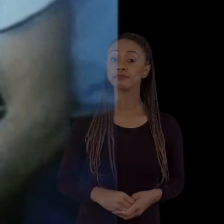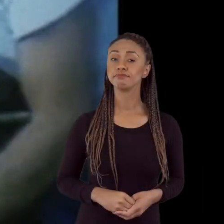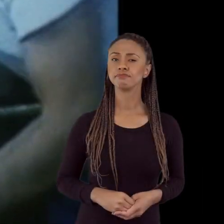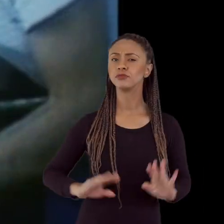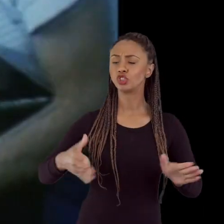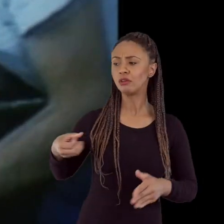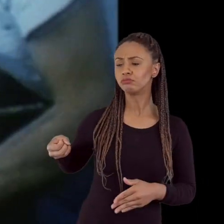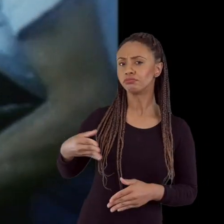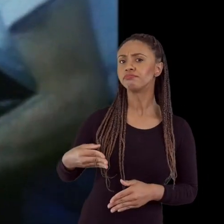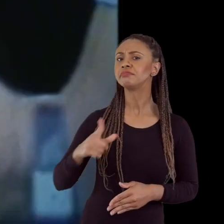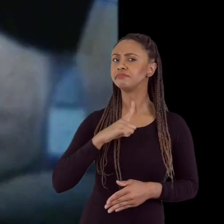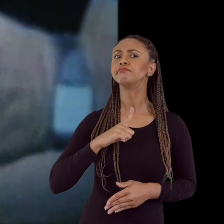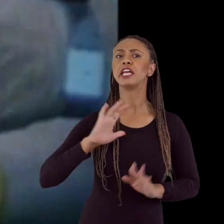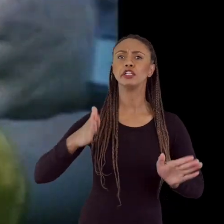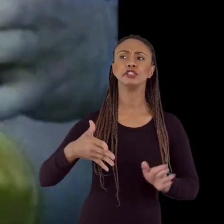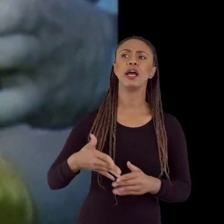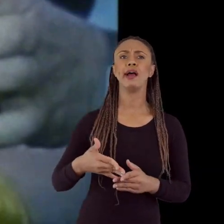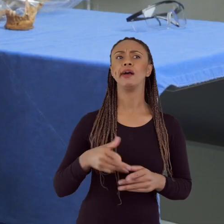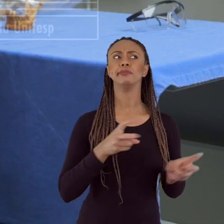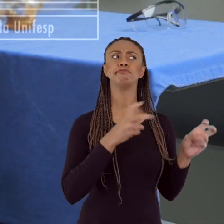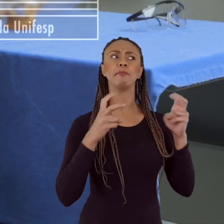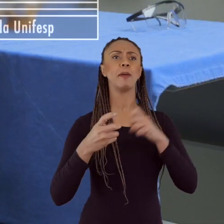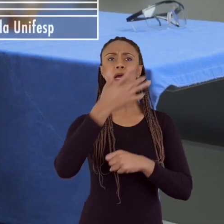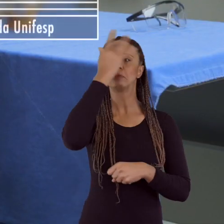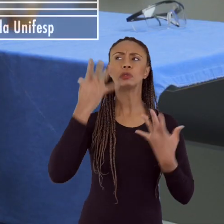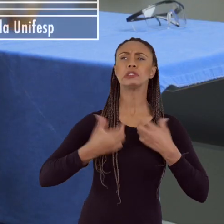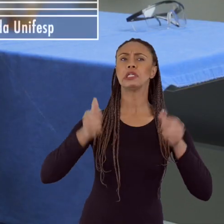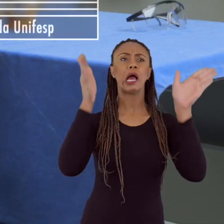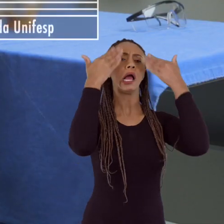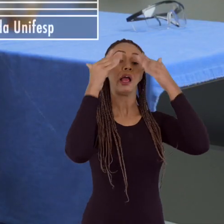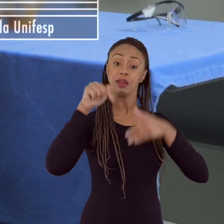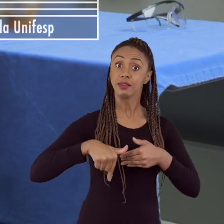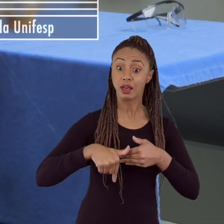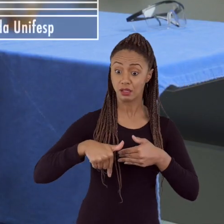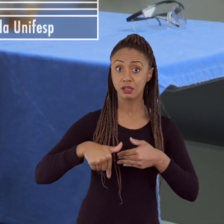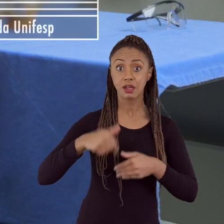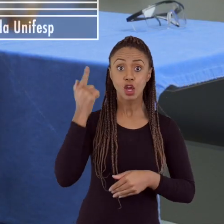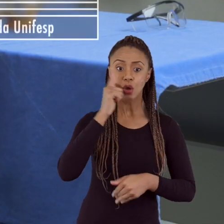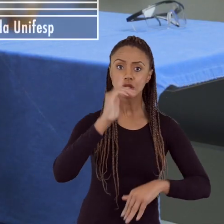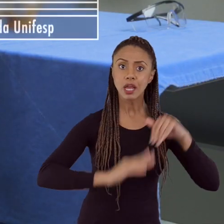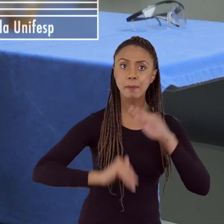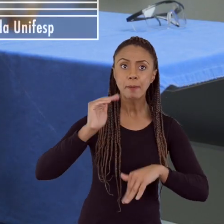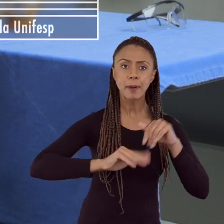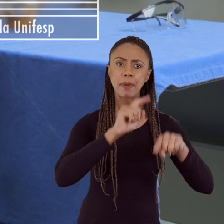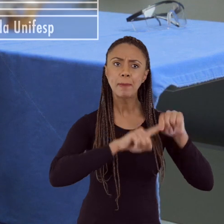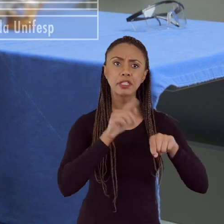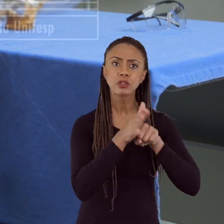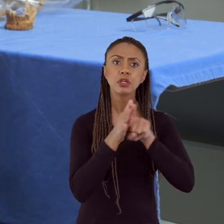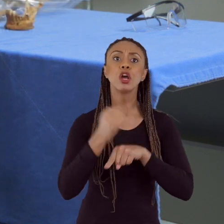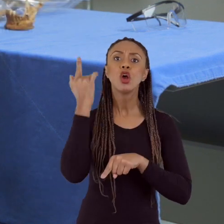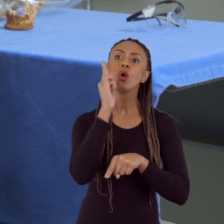Eu acho que recentemente tem um discurso negacionista muito grande. E é graças a essa materialidade que a gente consegue produzir aqui, que a gente consegue